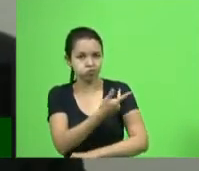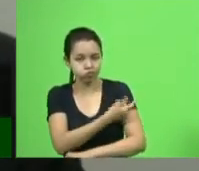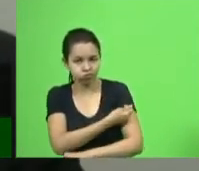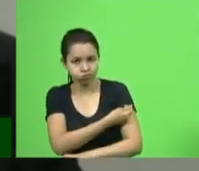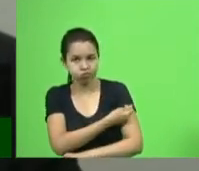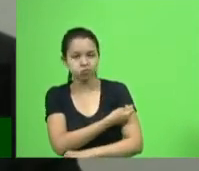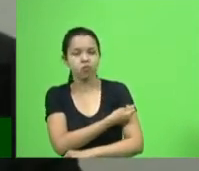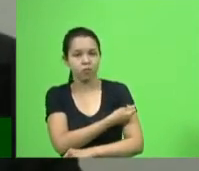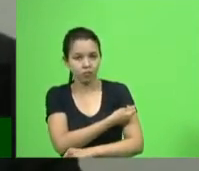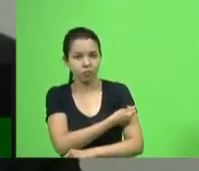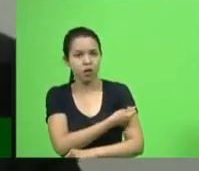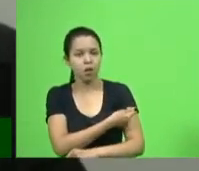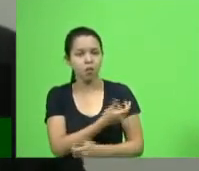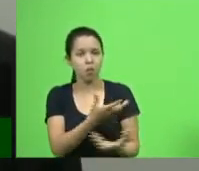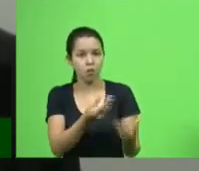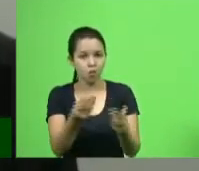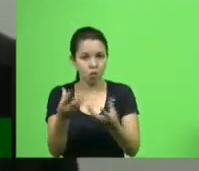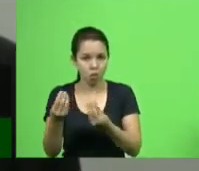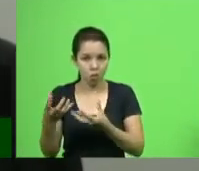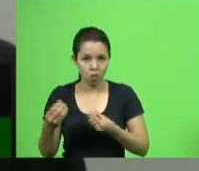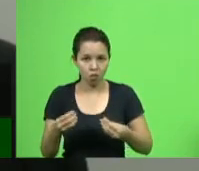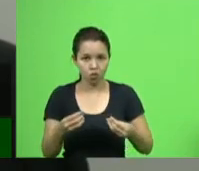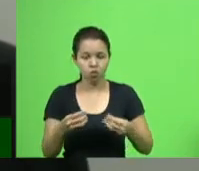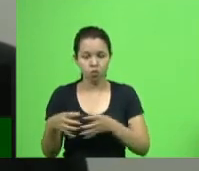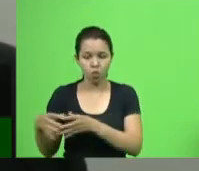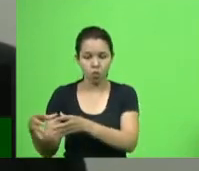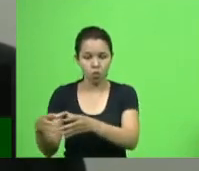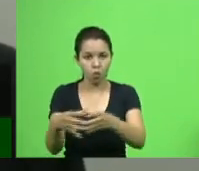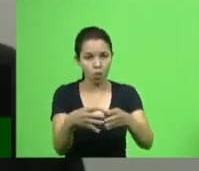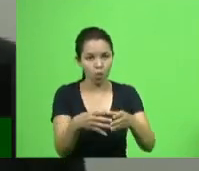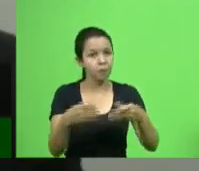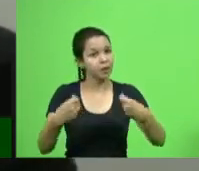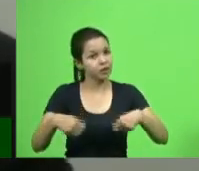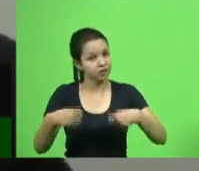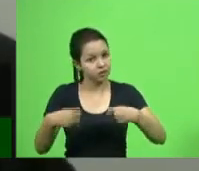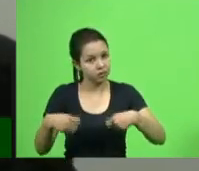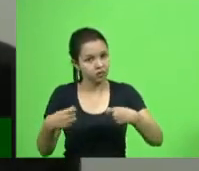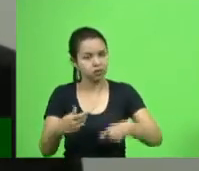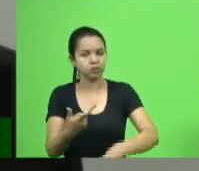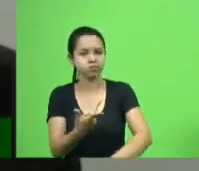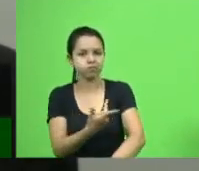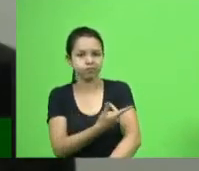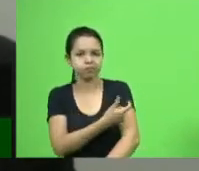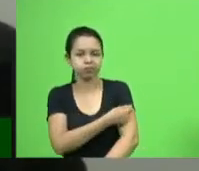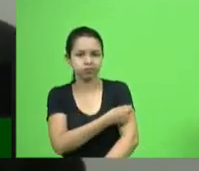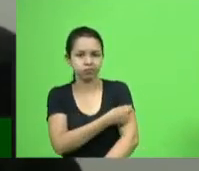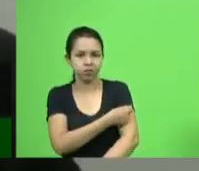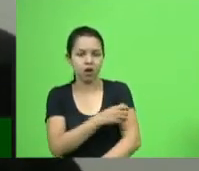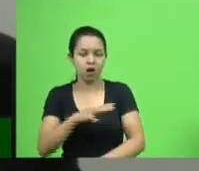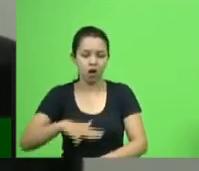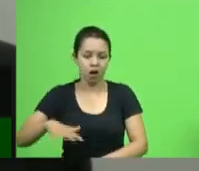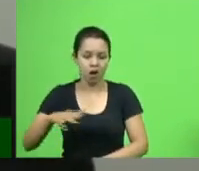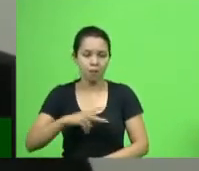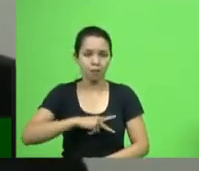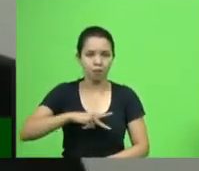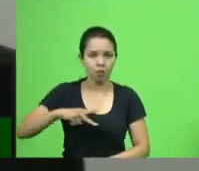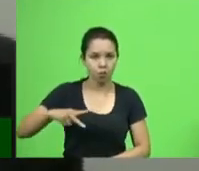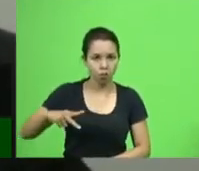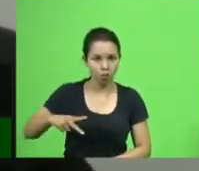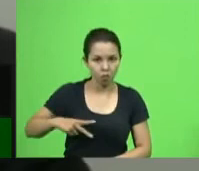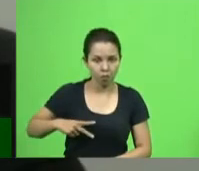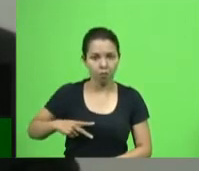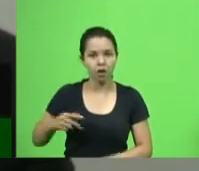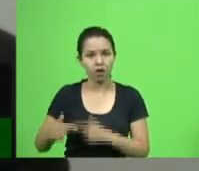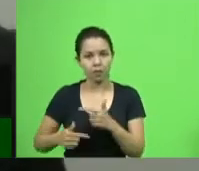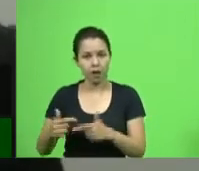precisando dessa imunização do setor público, tanto os agentes da saúde,